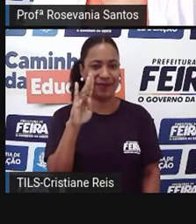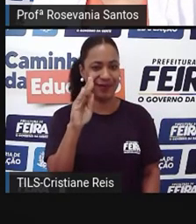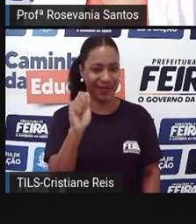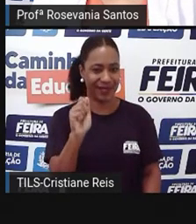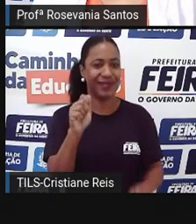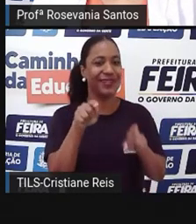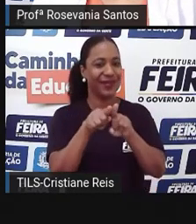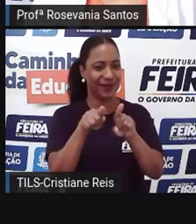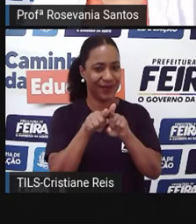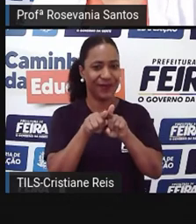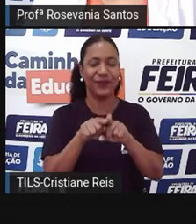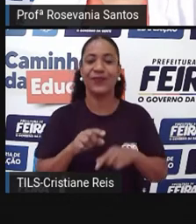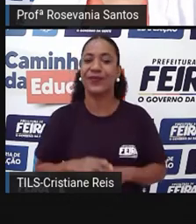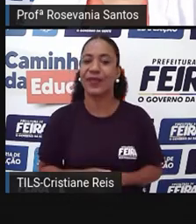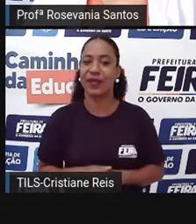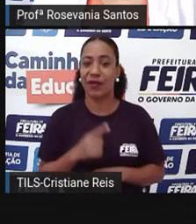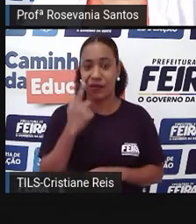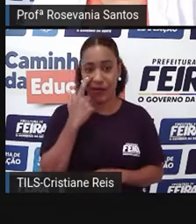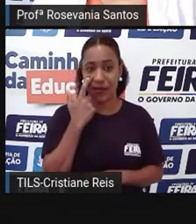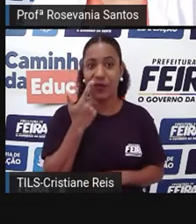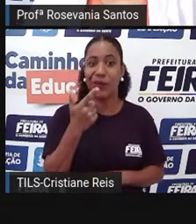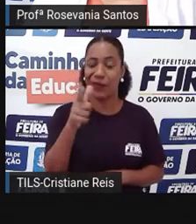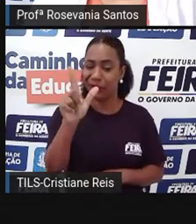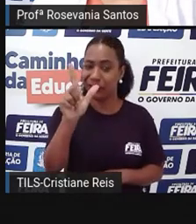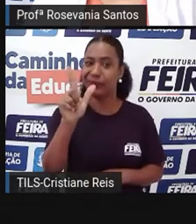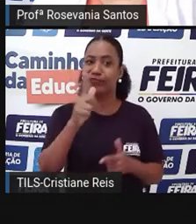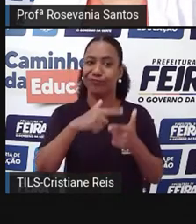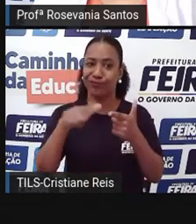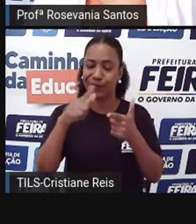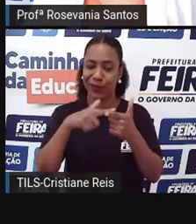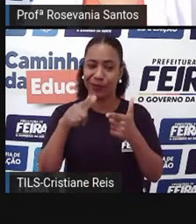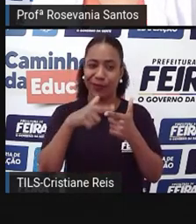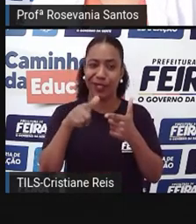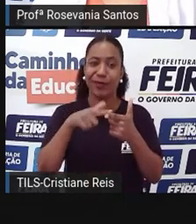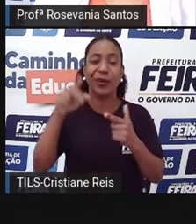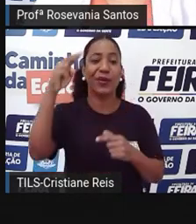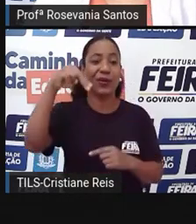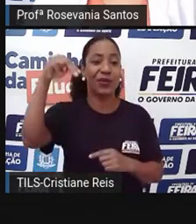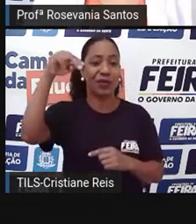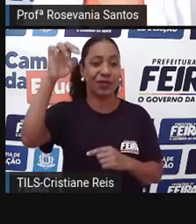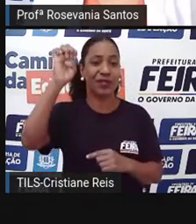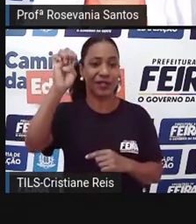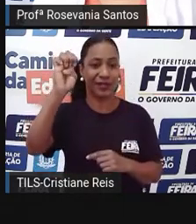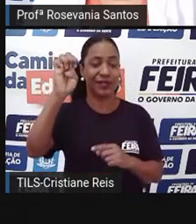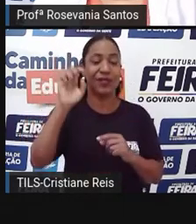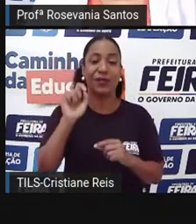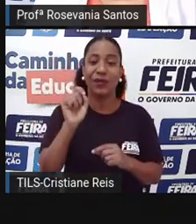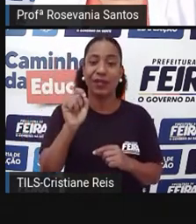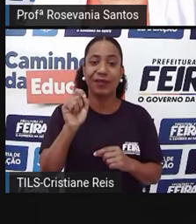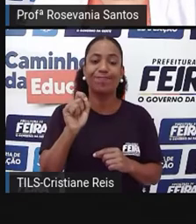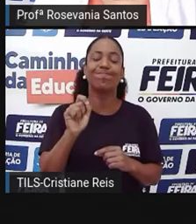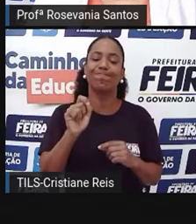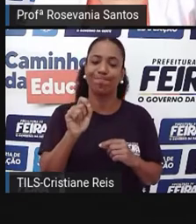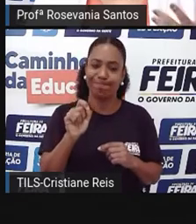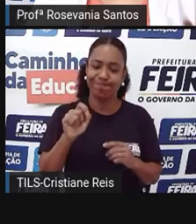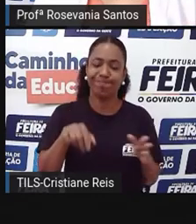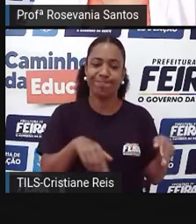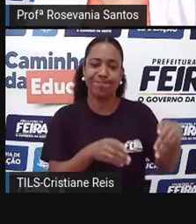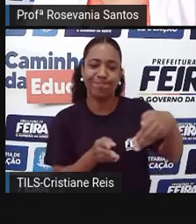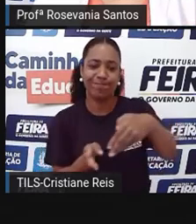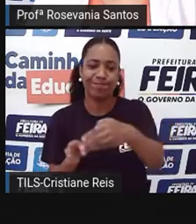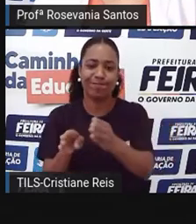Olha aqui pra gente outra situação também que chama muita atenção no Nordeste, é a transposição do Rio São Francisco, né, que gera